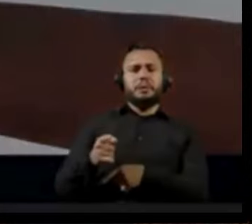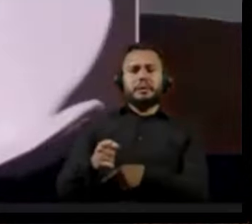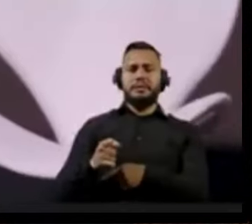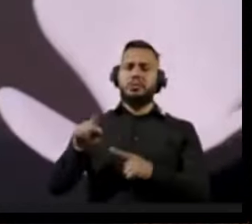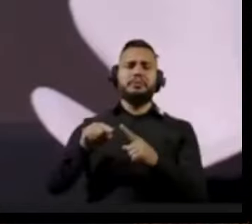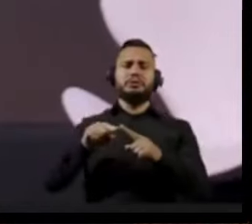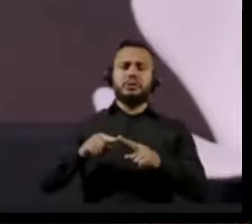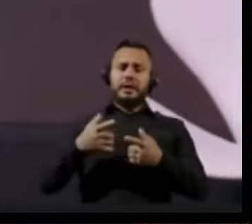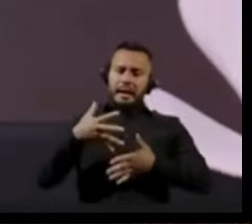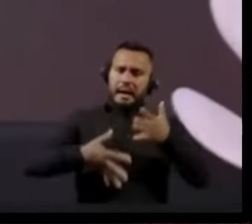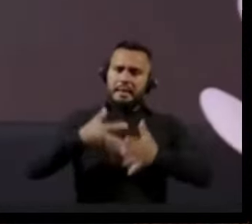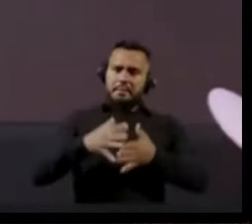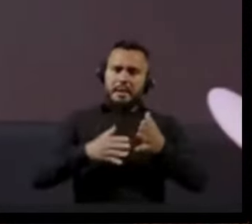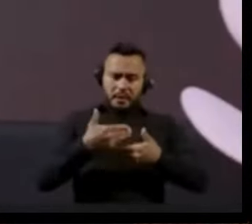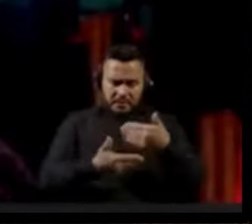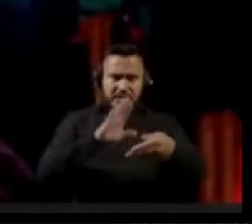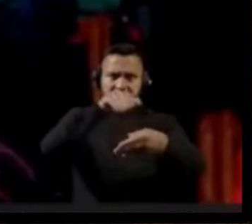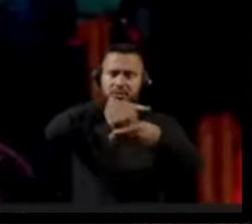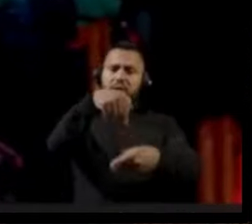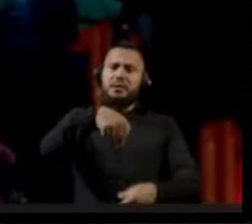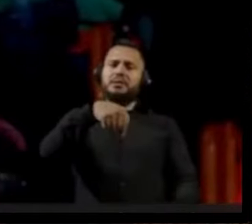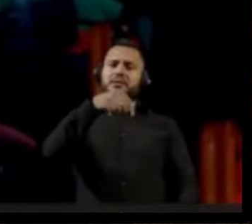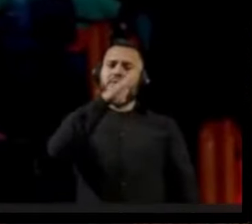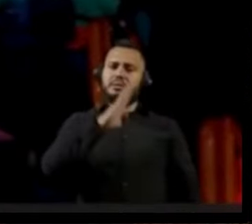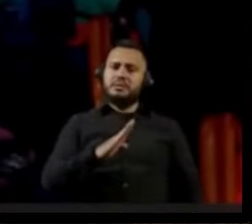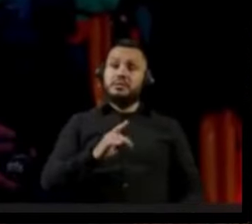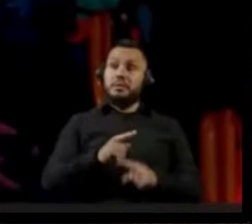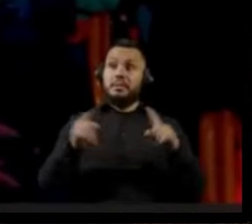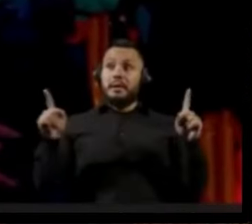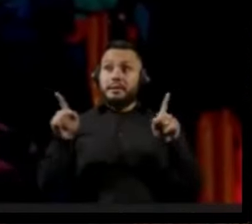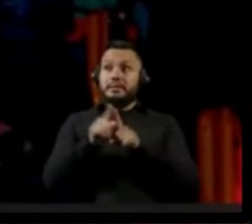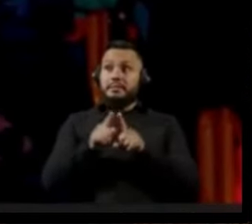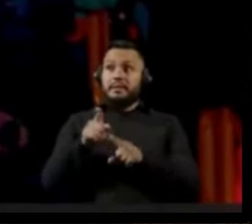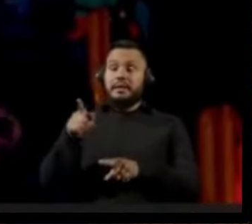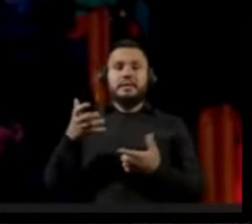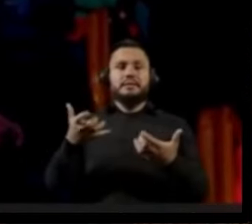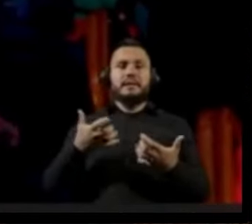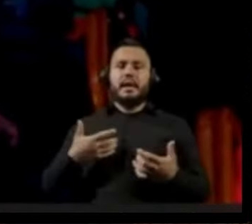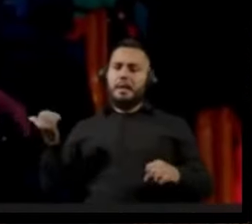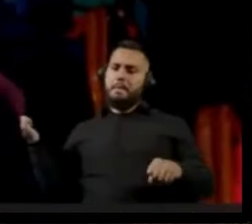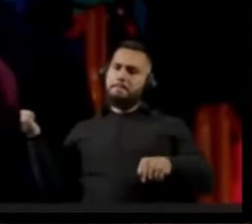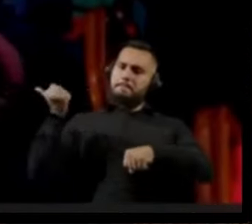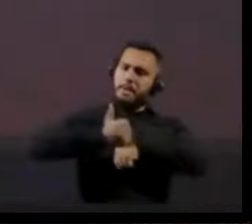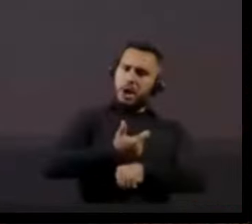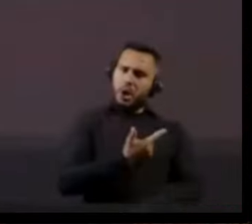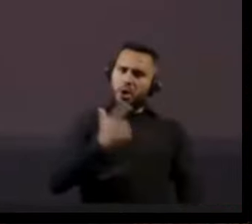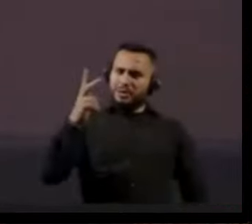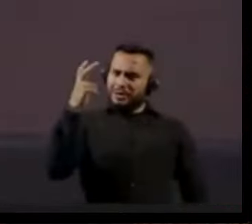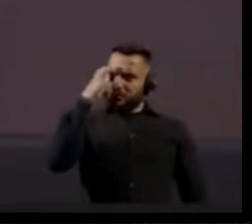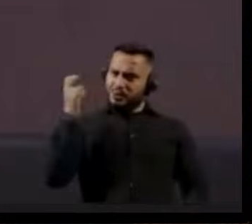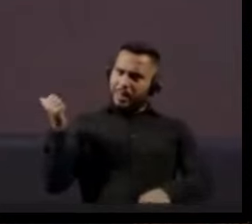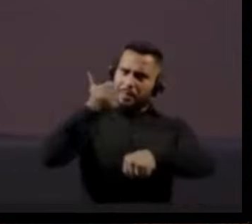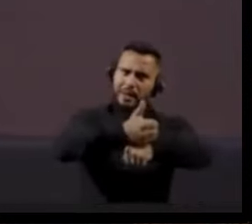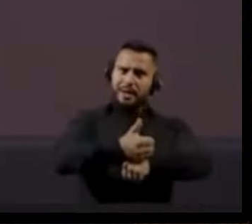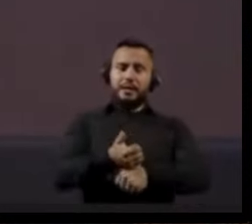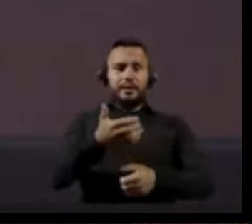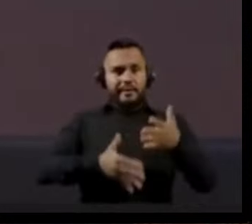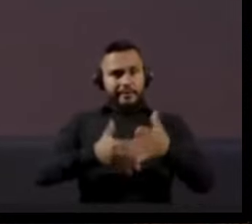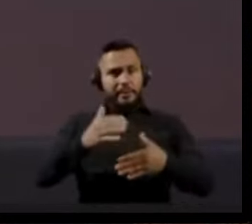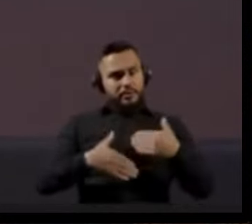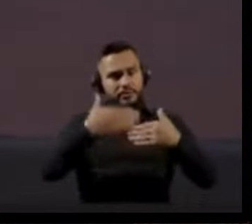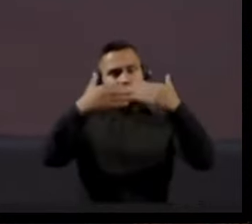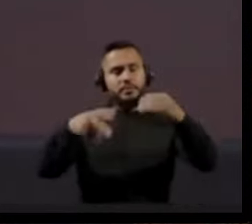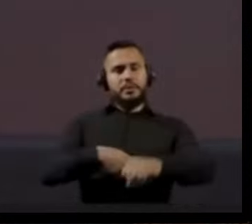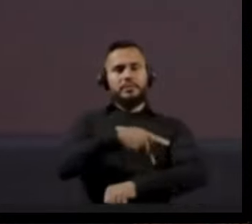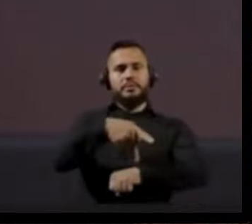interferindo na eleição do nosso país, mas é tentando impor uma outra cultura no nosso país, tentando atrapalhar o desenvolvimento do nosso